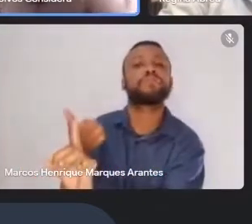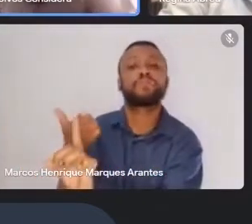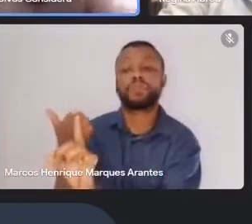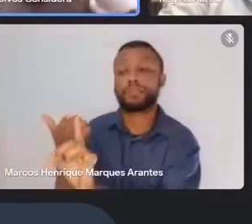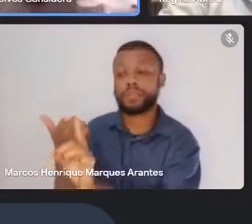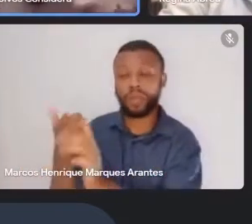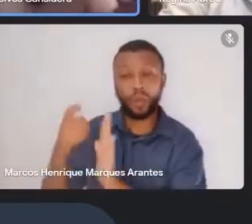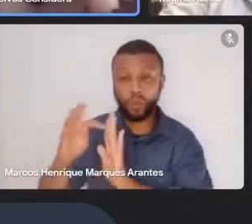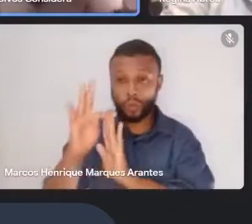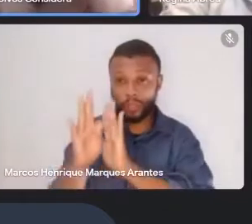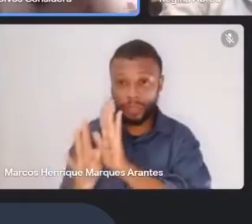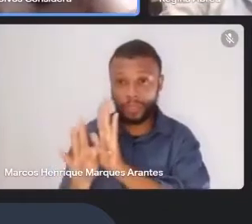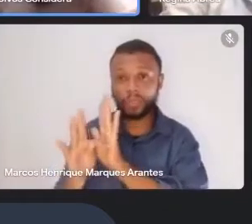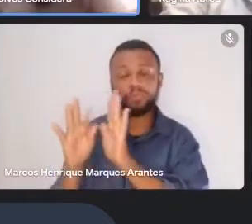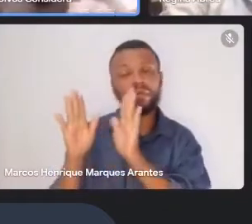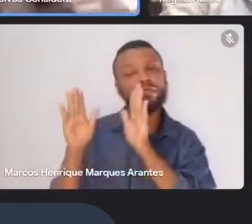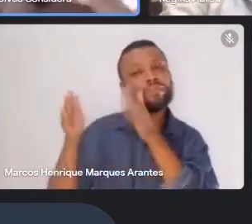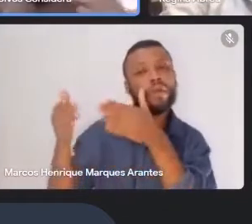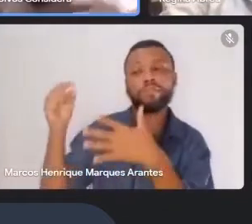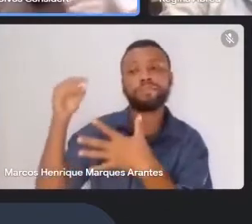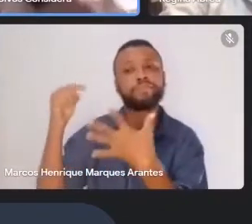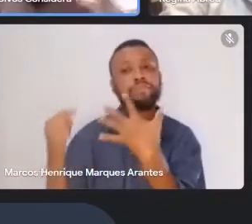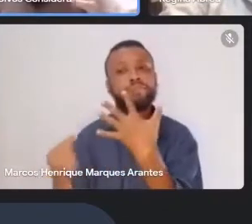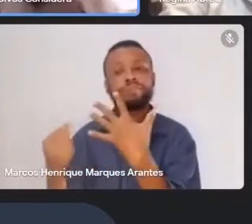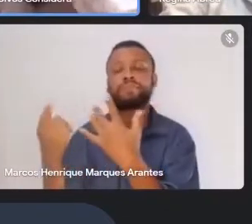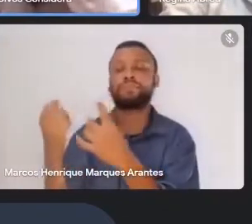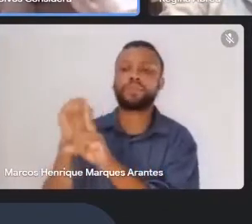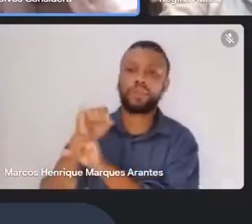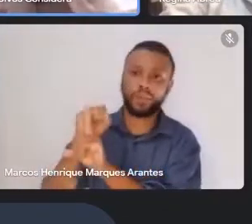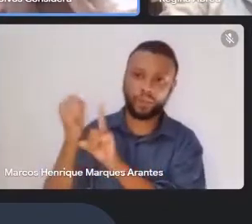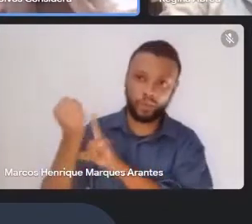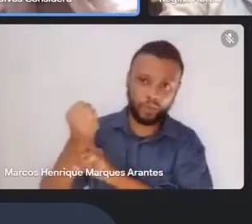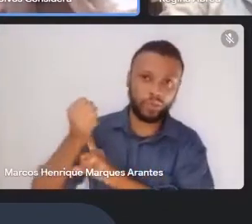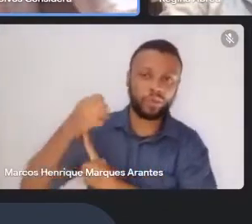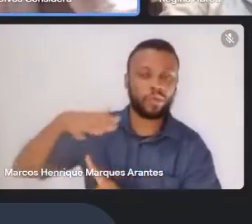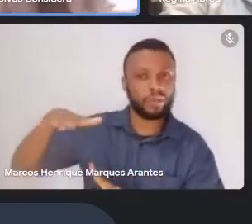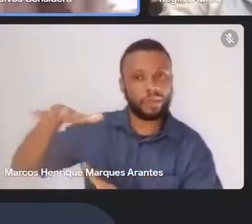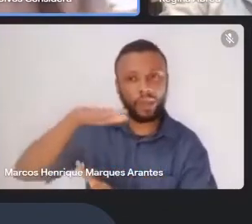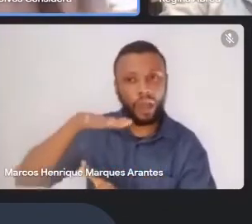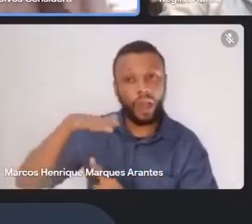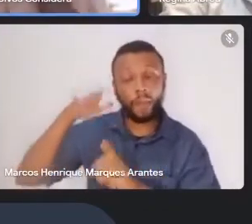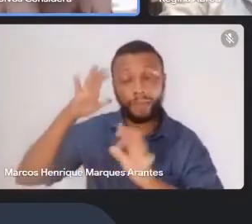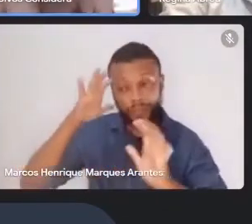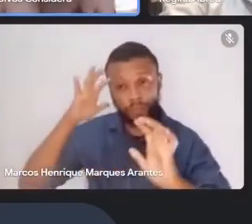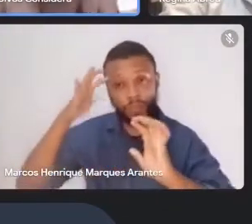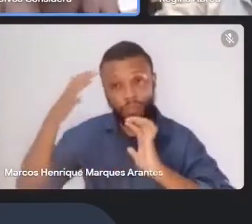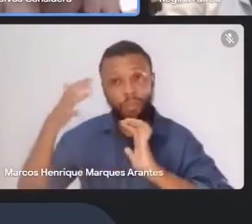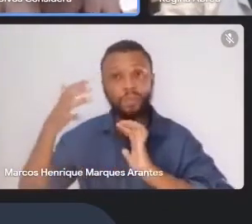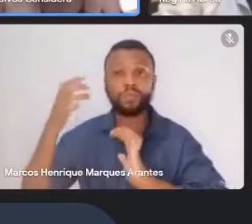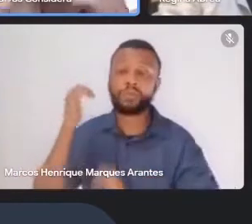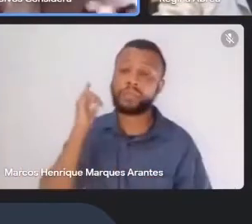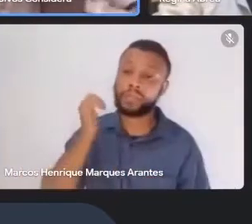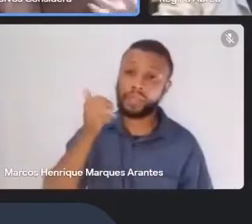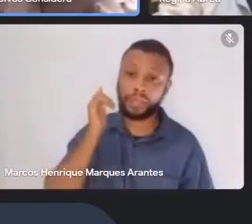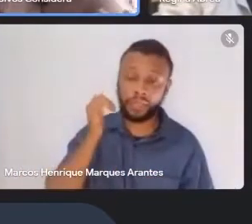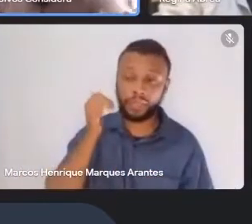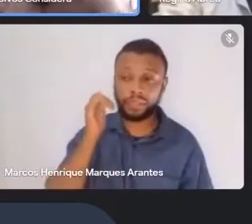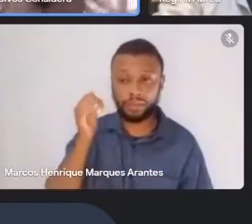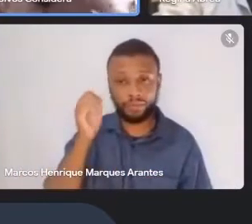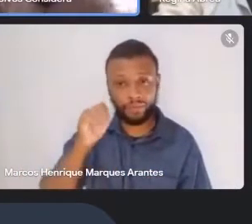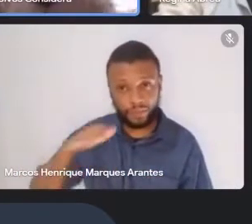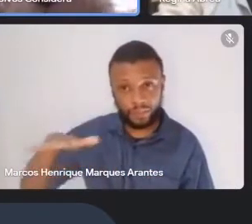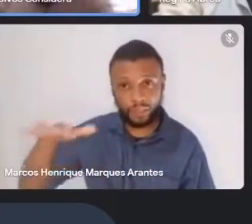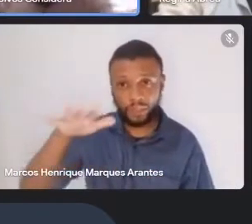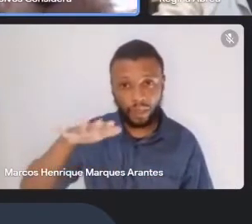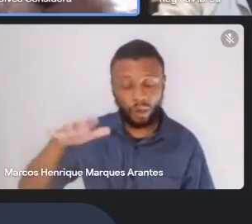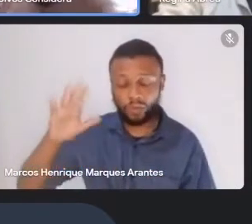sociológicas, ou então para a situação da narrativa, do clímax